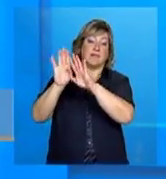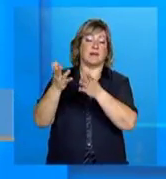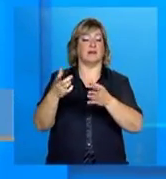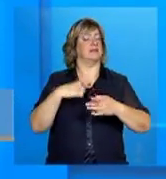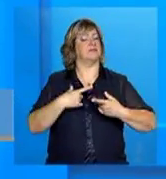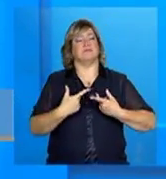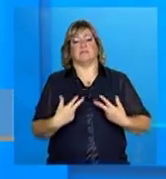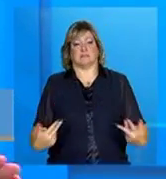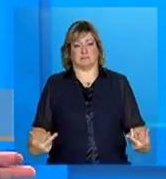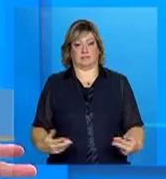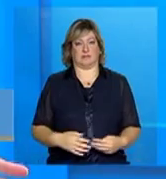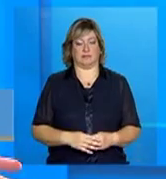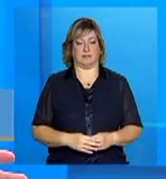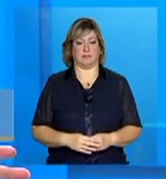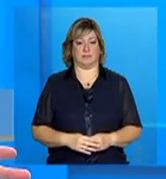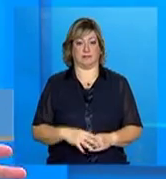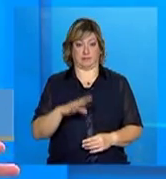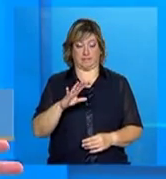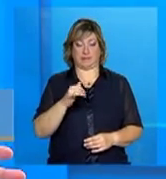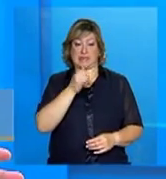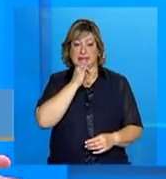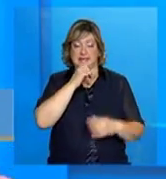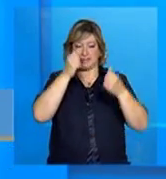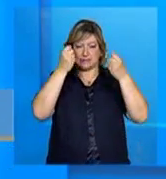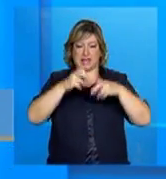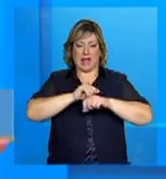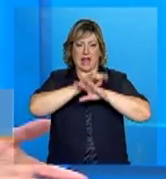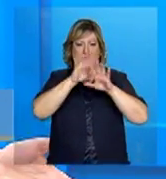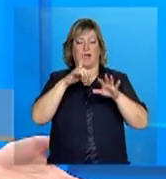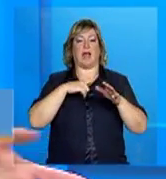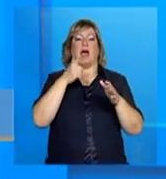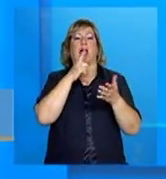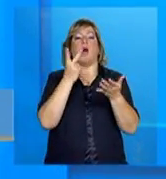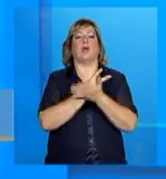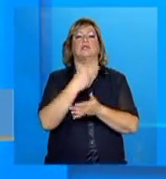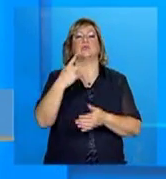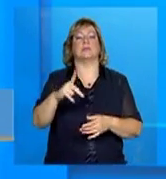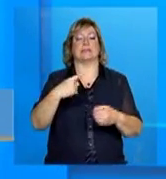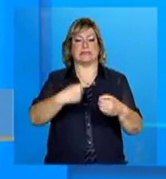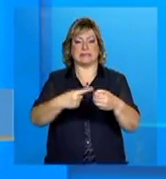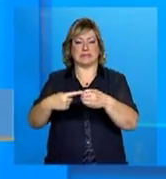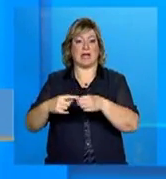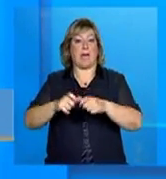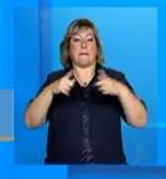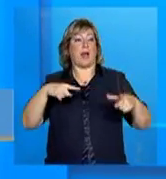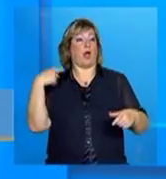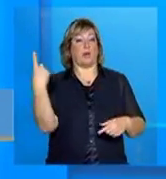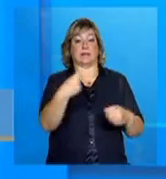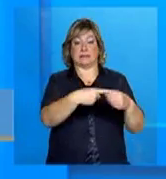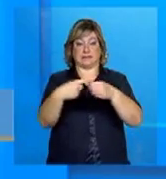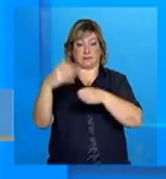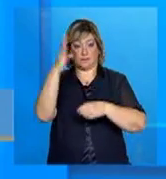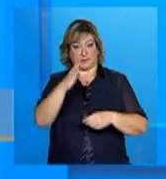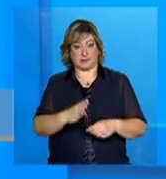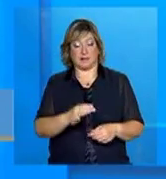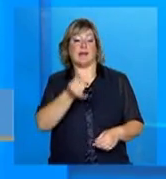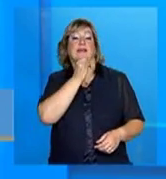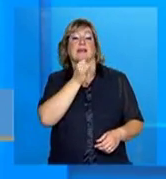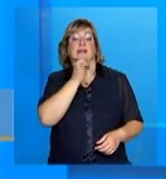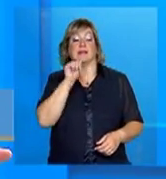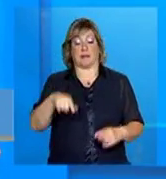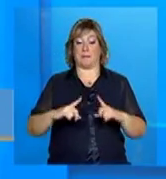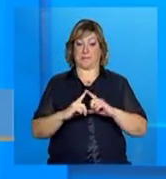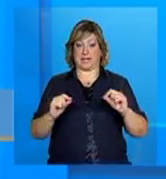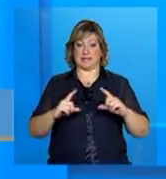um dado bem clássico, né? Que acontece na sua cidade, acontece aí na maioria das cidades do Brasil. Eu vou usar aqui o exemplo de